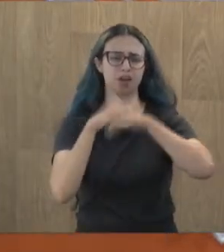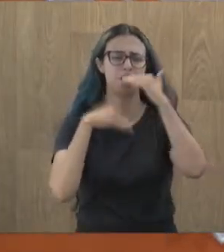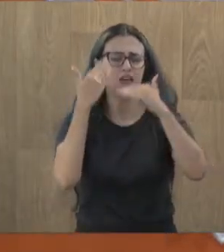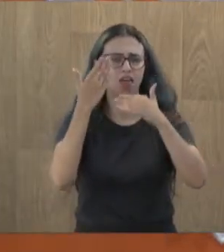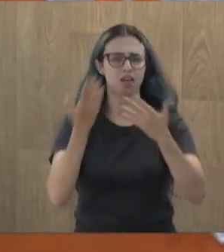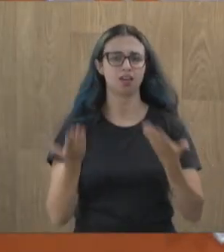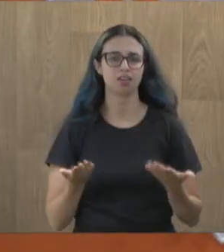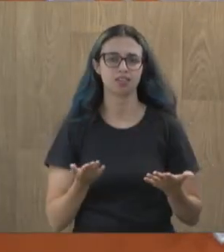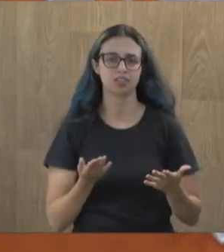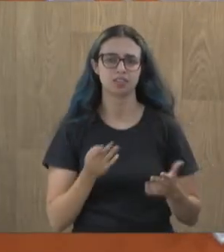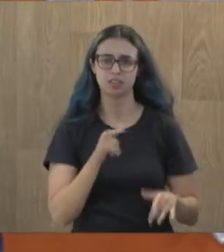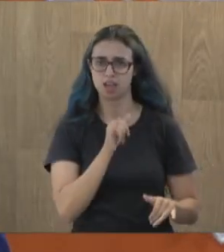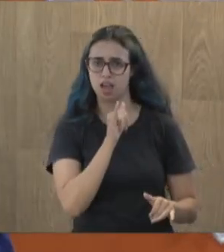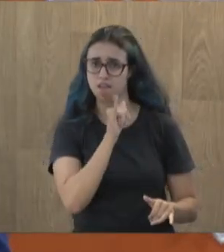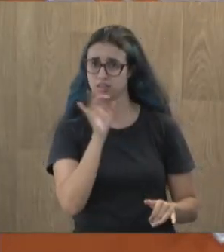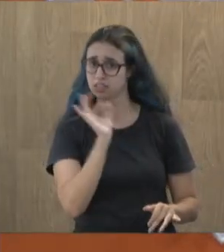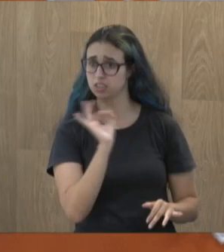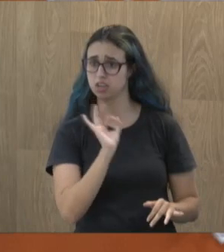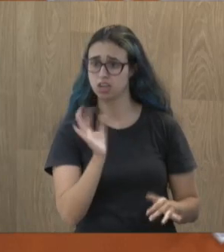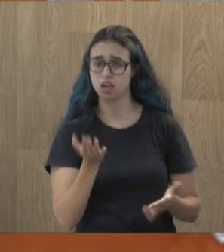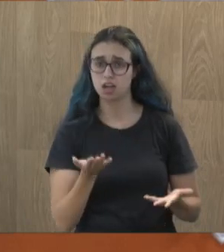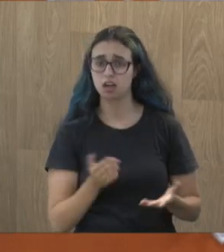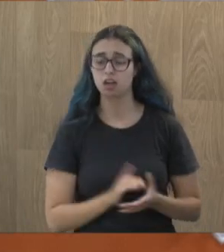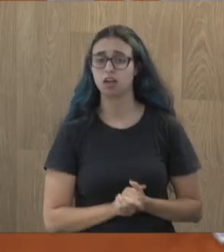Vai dar credibilidade para o menino.